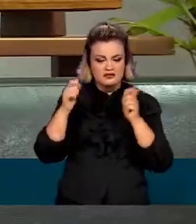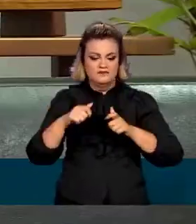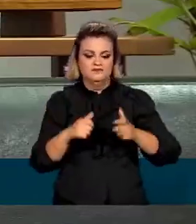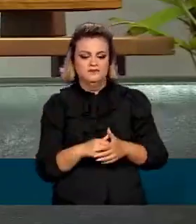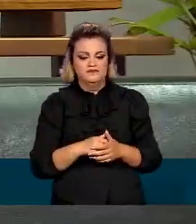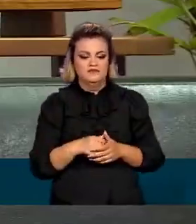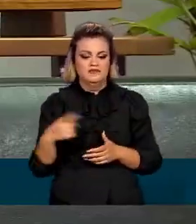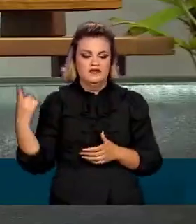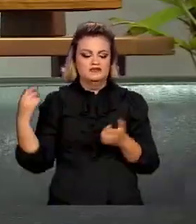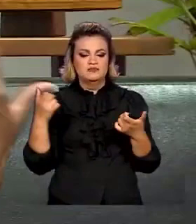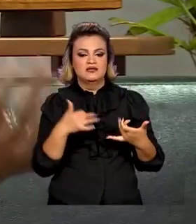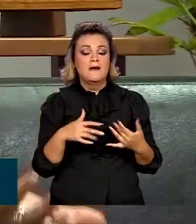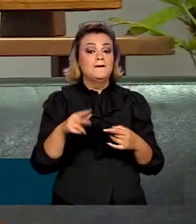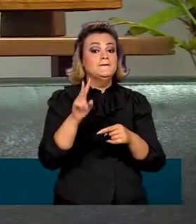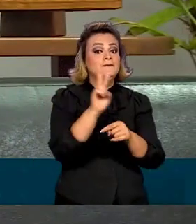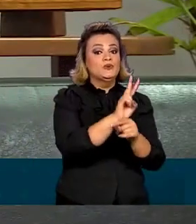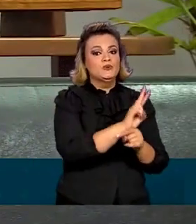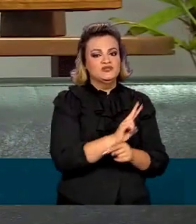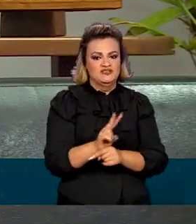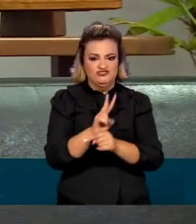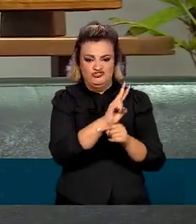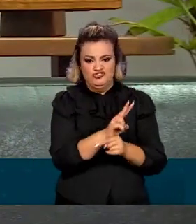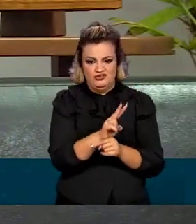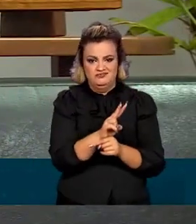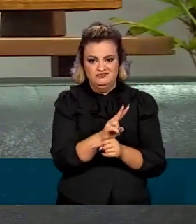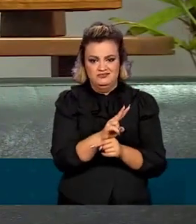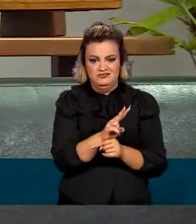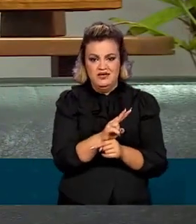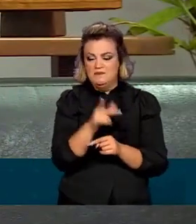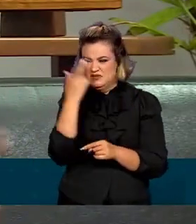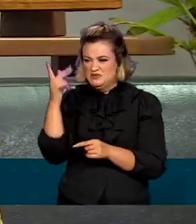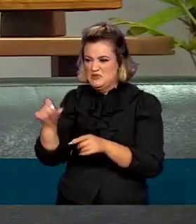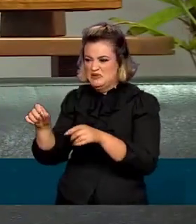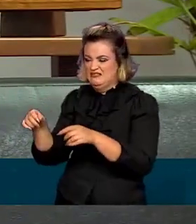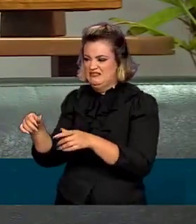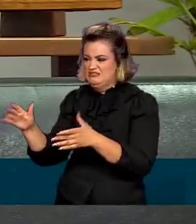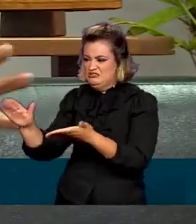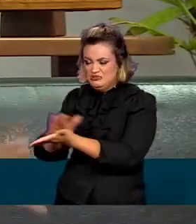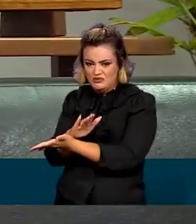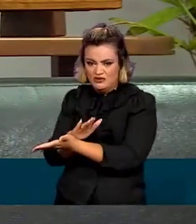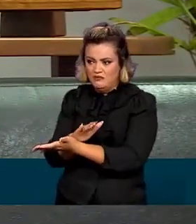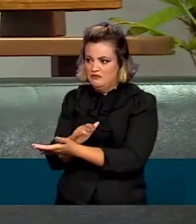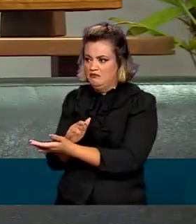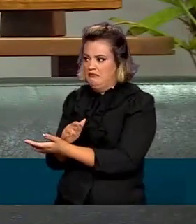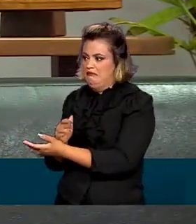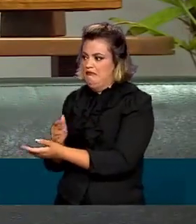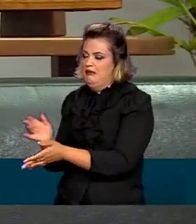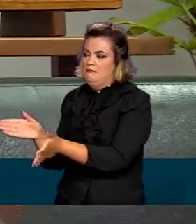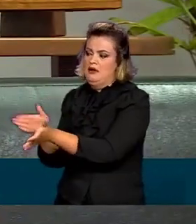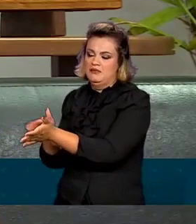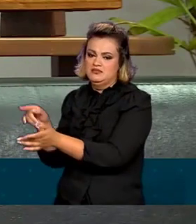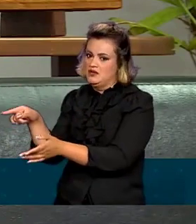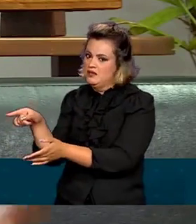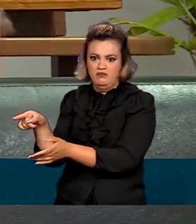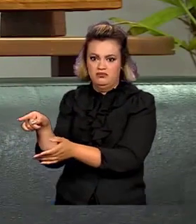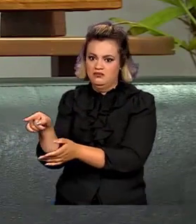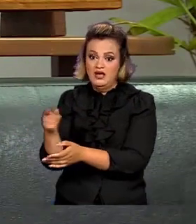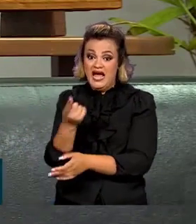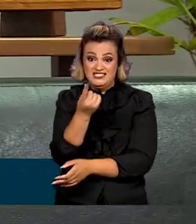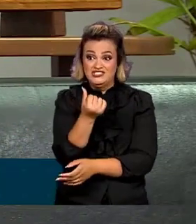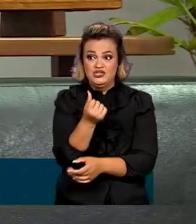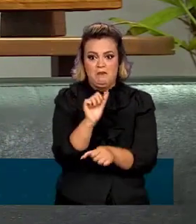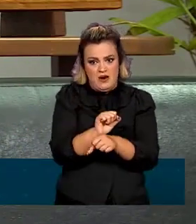proteger o meio ambiente, não premiar quem destruiu o meio ambiente. Nesse sentido, o fundo ficou paralisado e ele